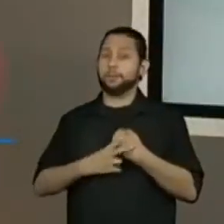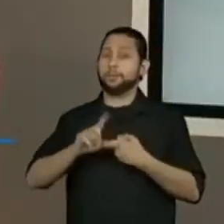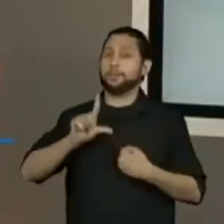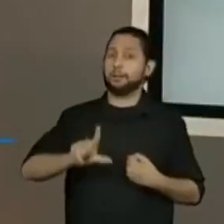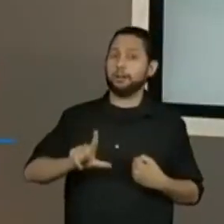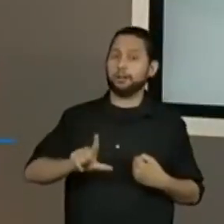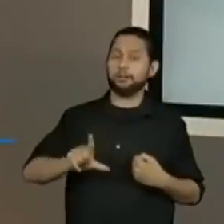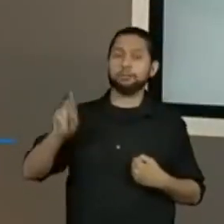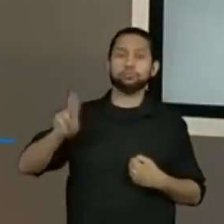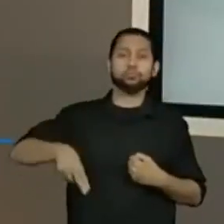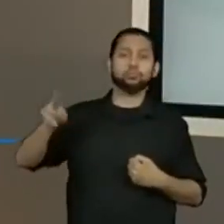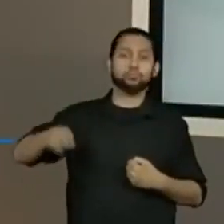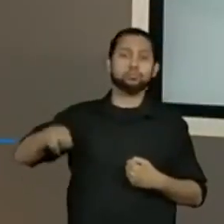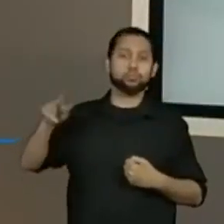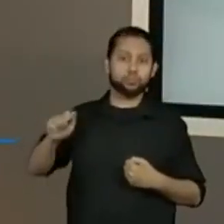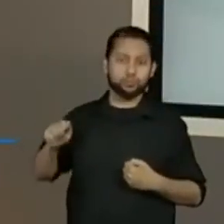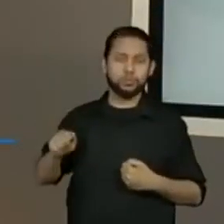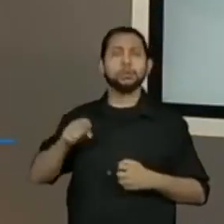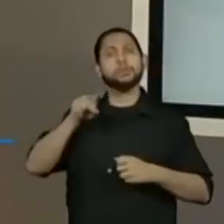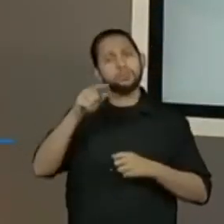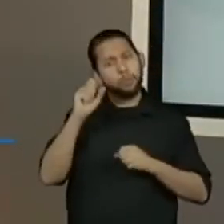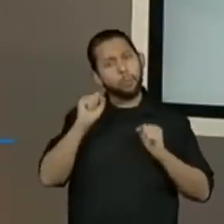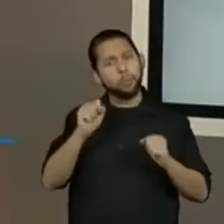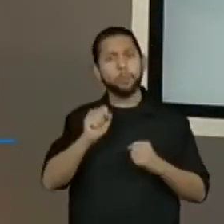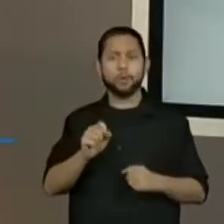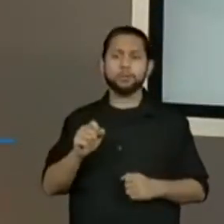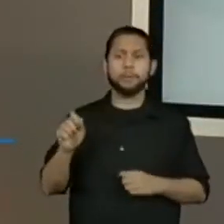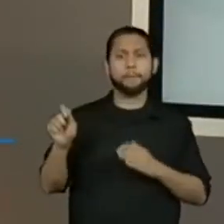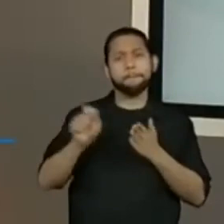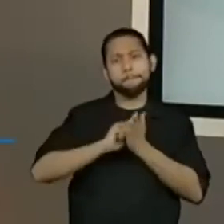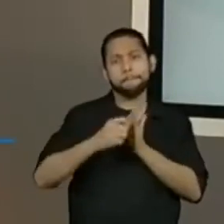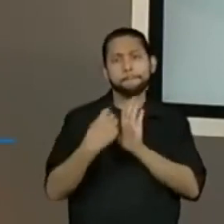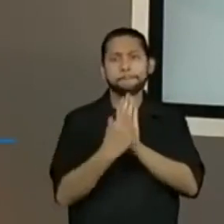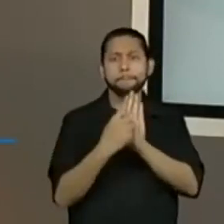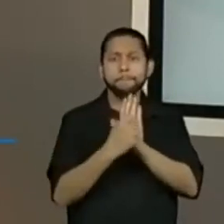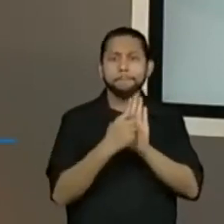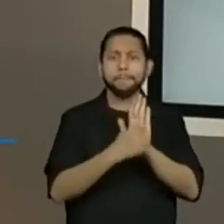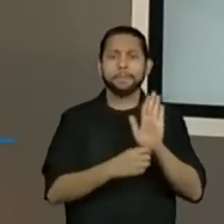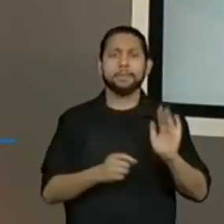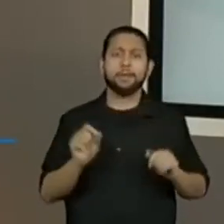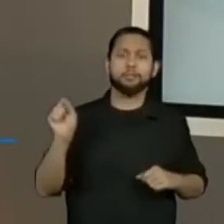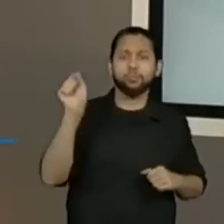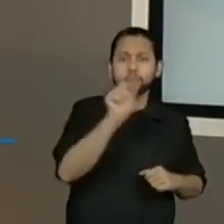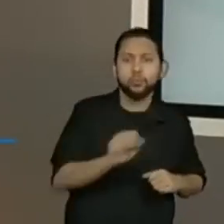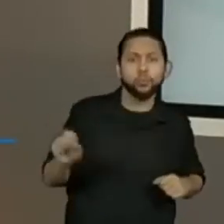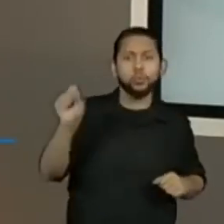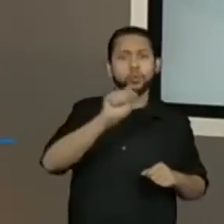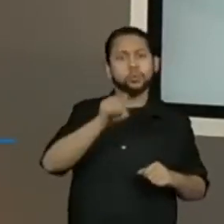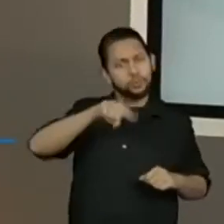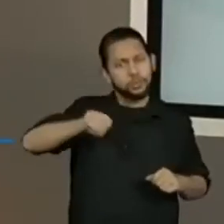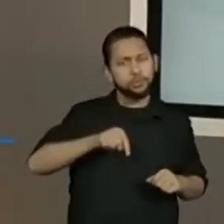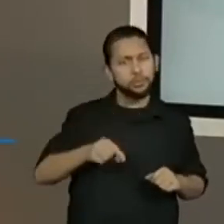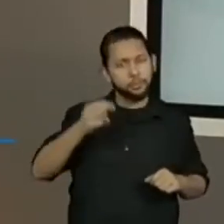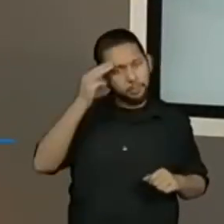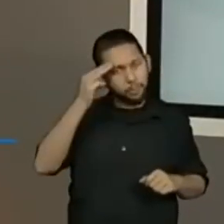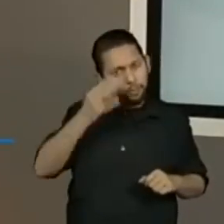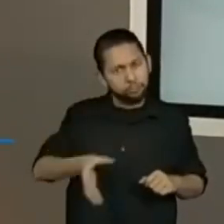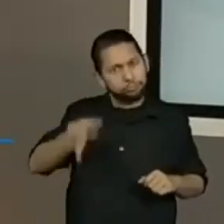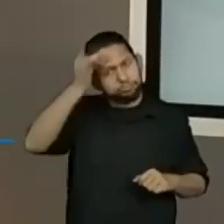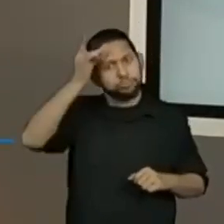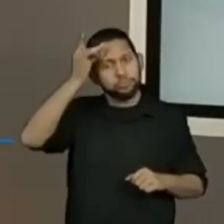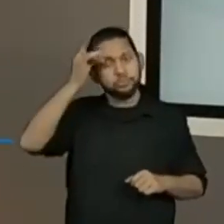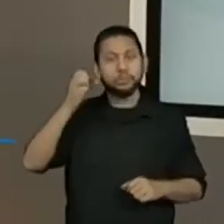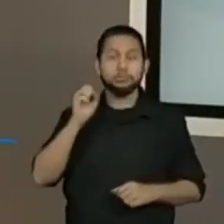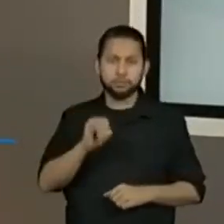Fazerem um circulozinho aí, pintar com marca texto para ficar gravado aí na memória de vocês. Porque se vocês